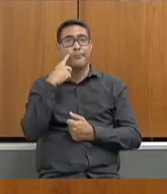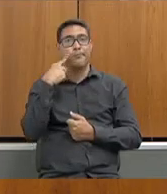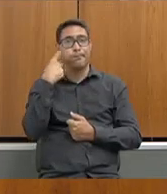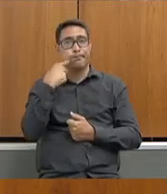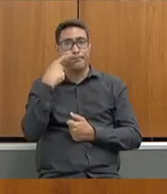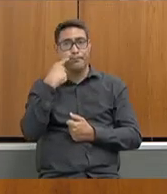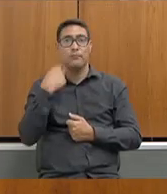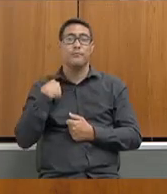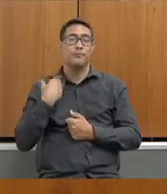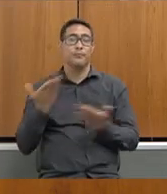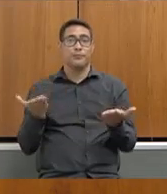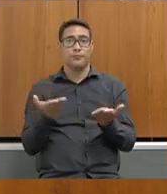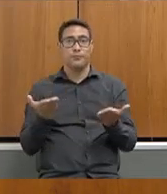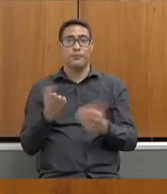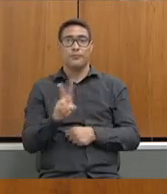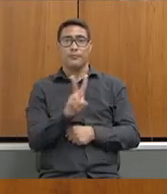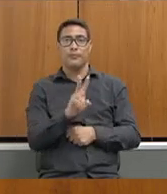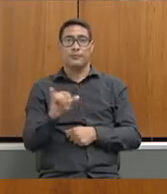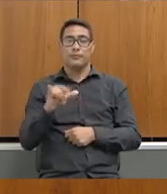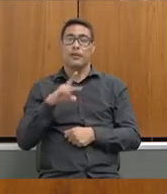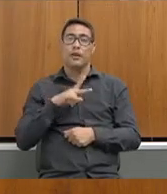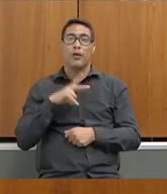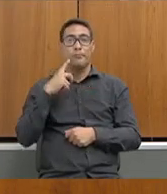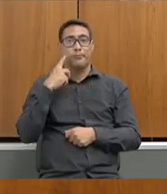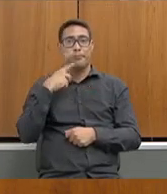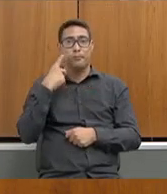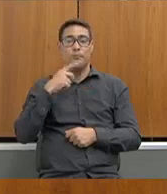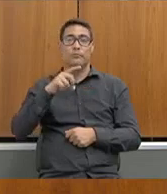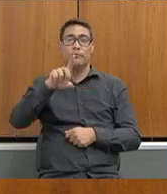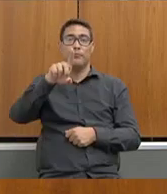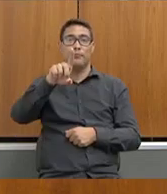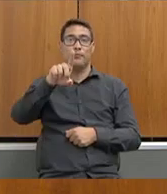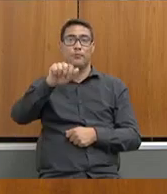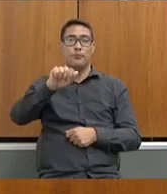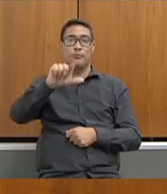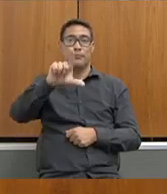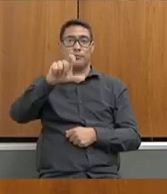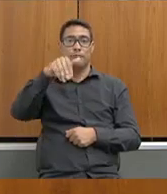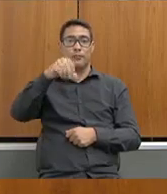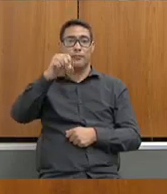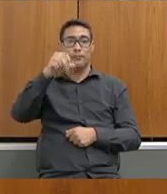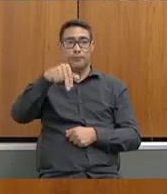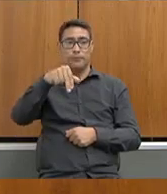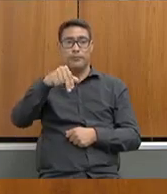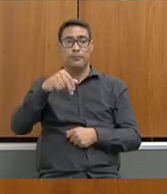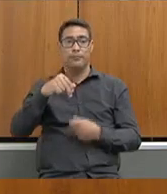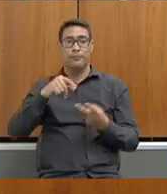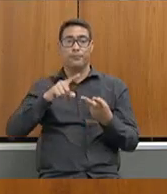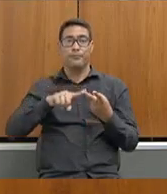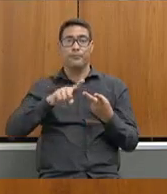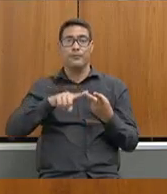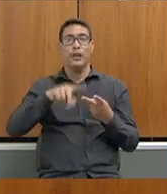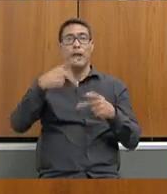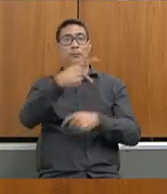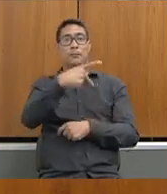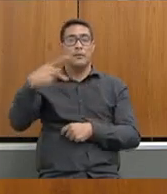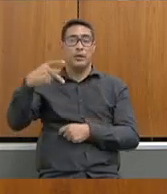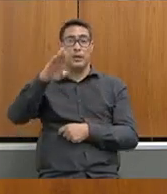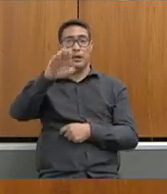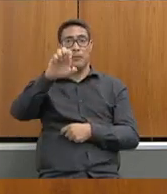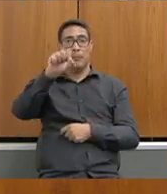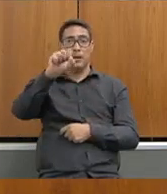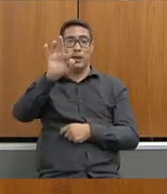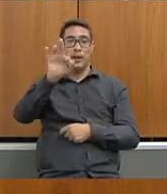Na sequência, nós vamos ouvir as considerações do deputado Dalmo Ribeiro. Muito obrigado, caríssima presidente Beatriz.